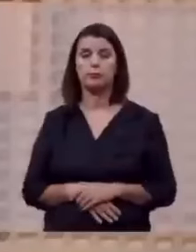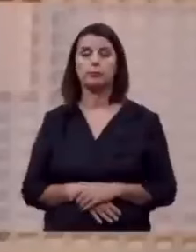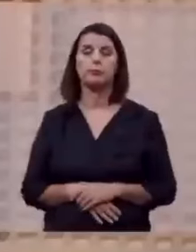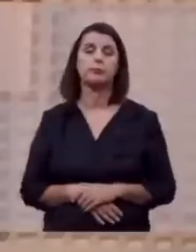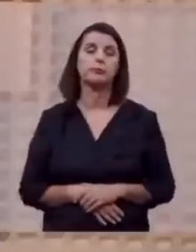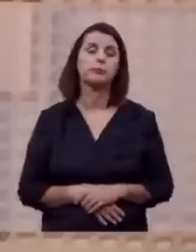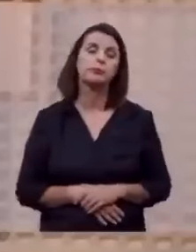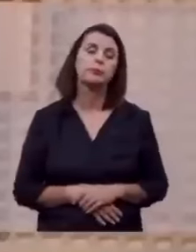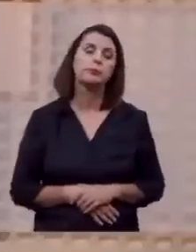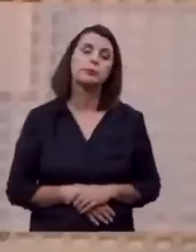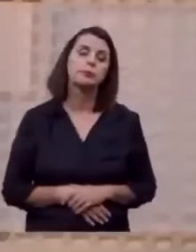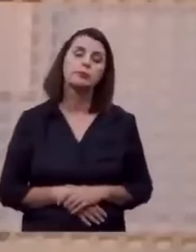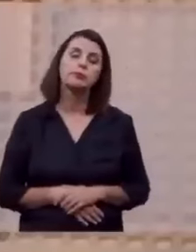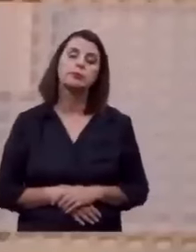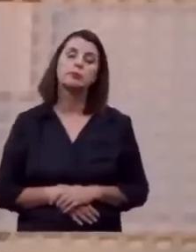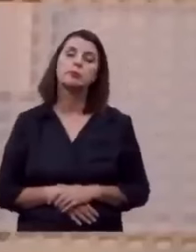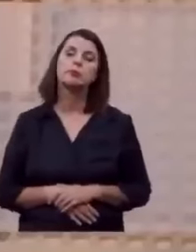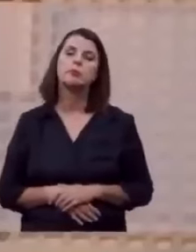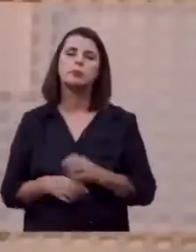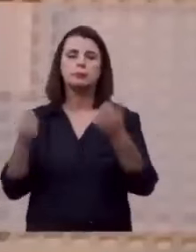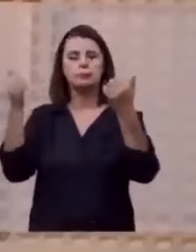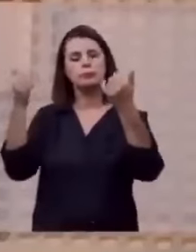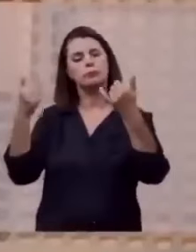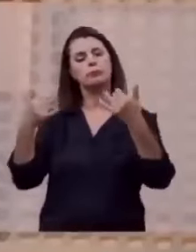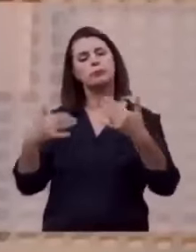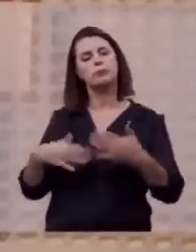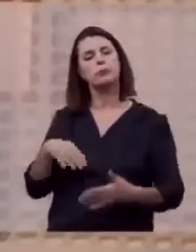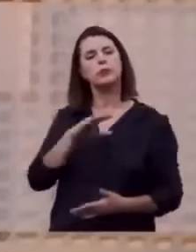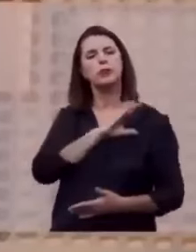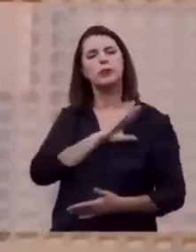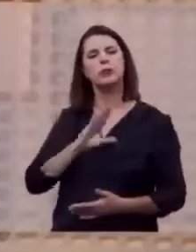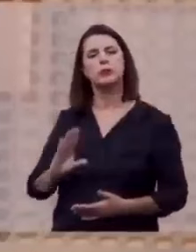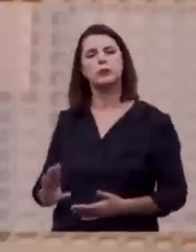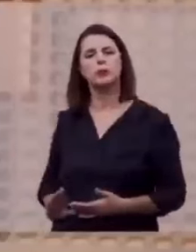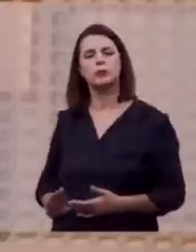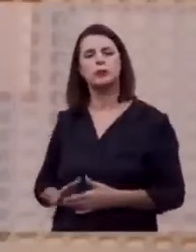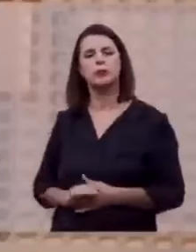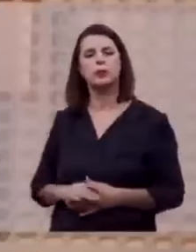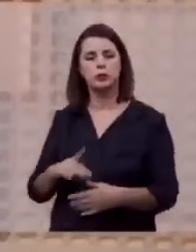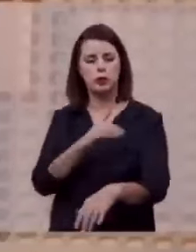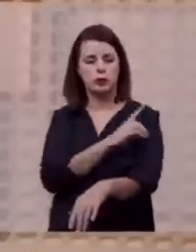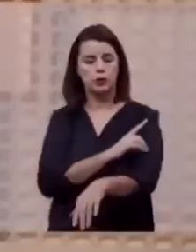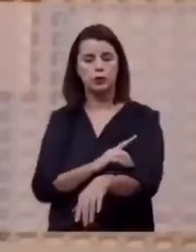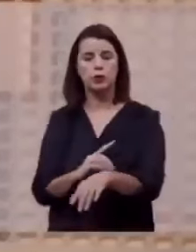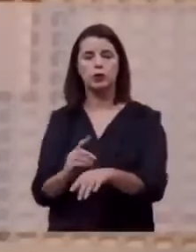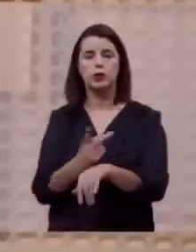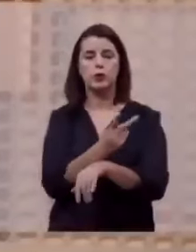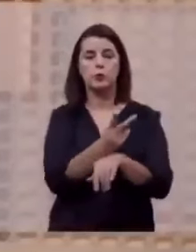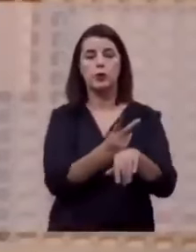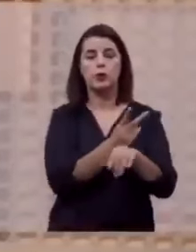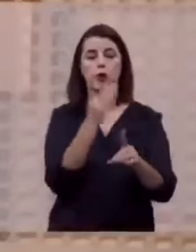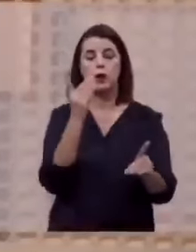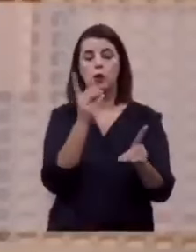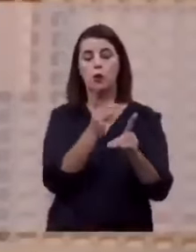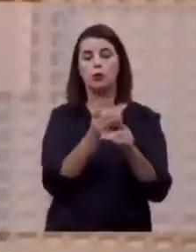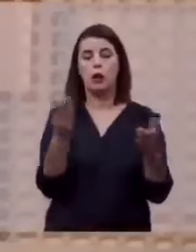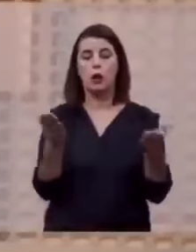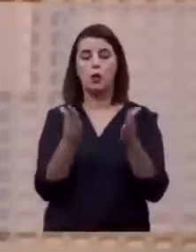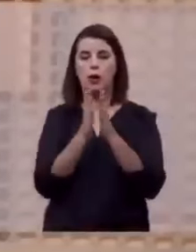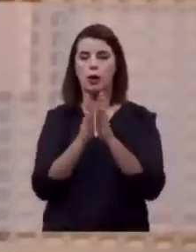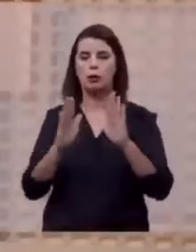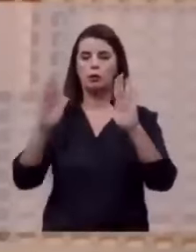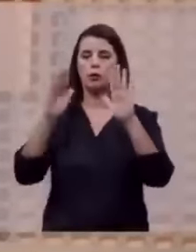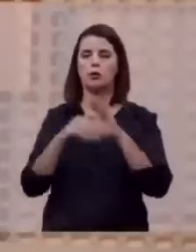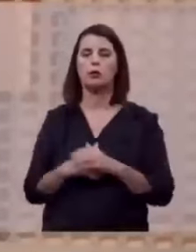João termina, essa descrição desse Cristo, desse digno que foi procurado, encontrado e agora é